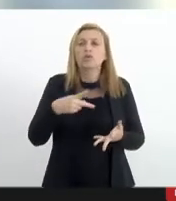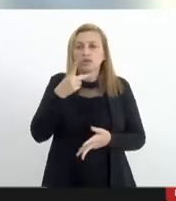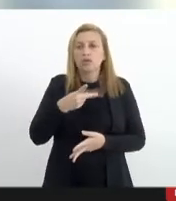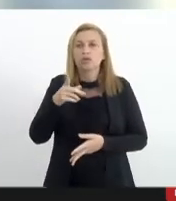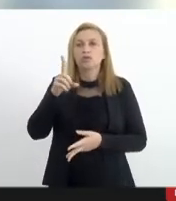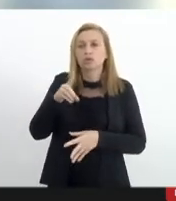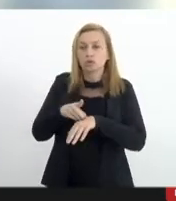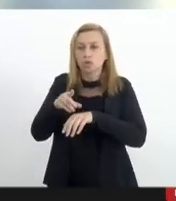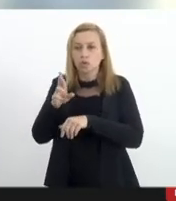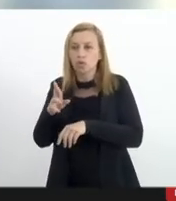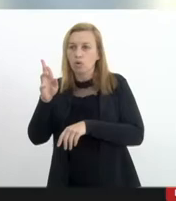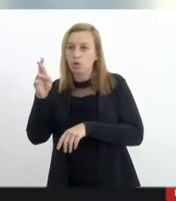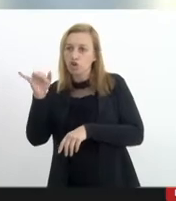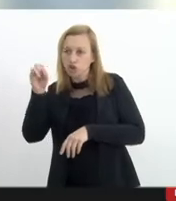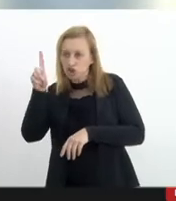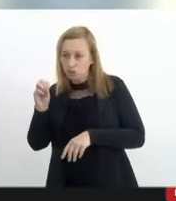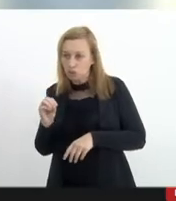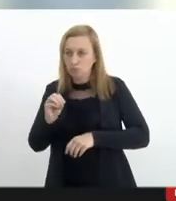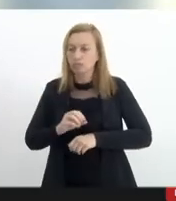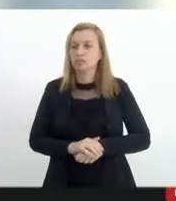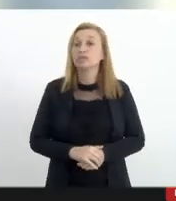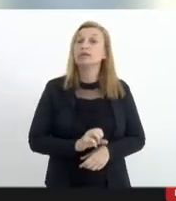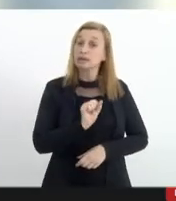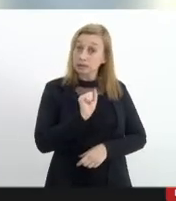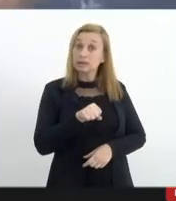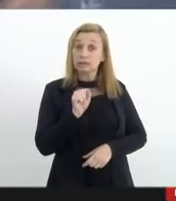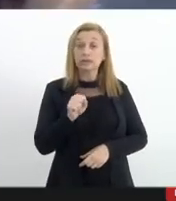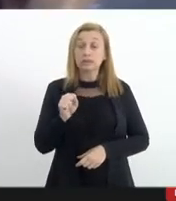Rodrigo Oliveira sim